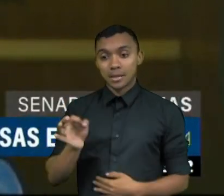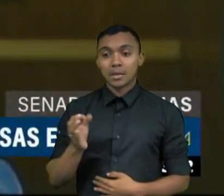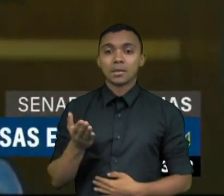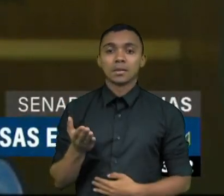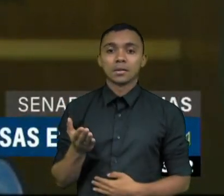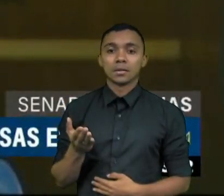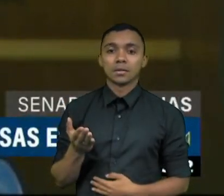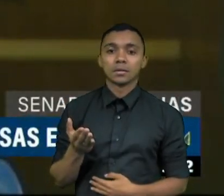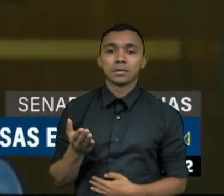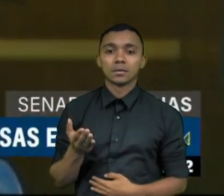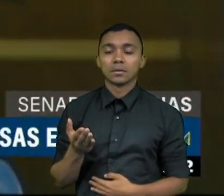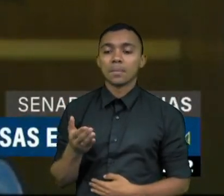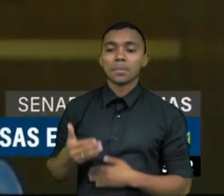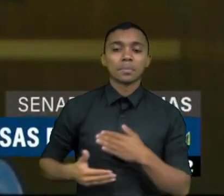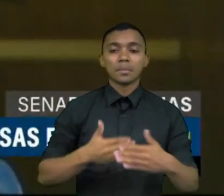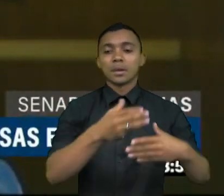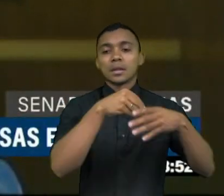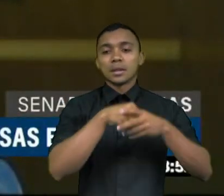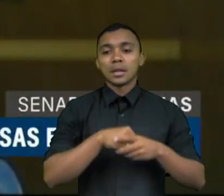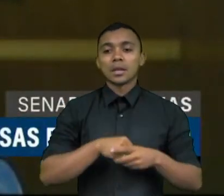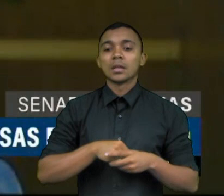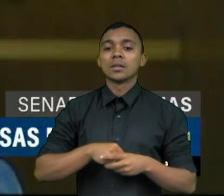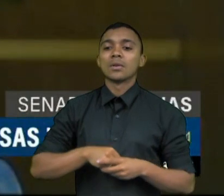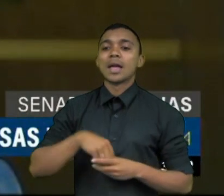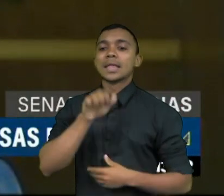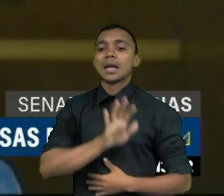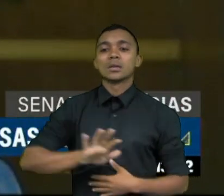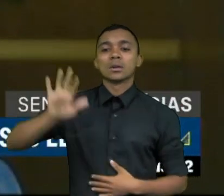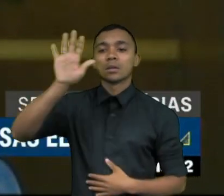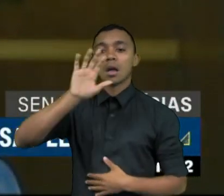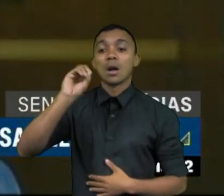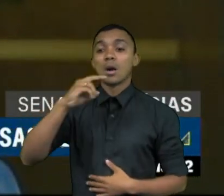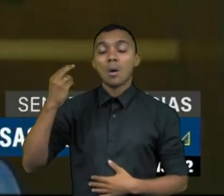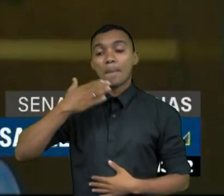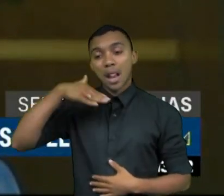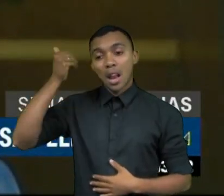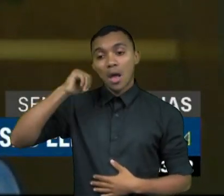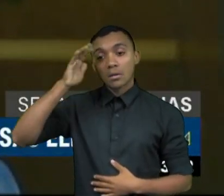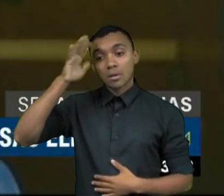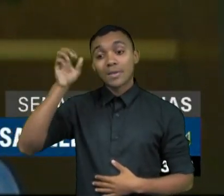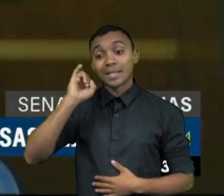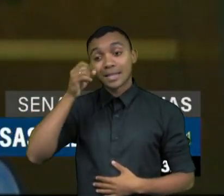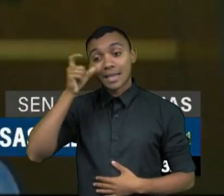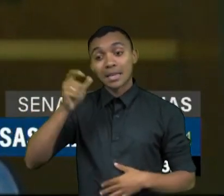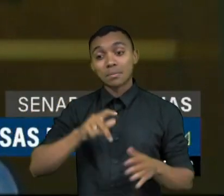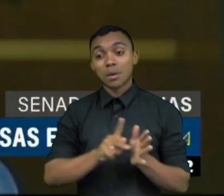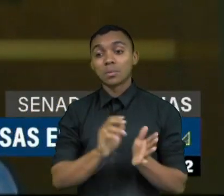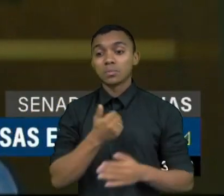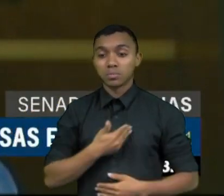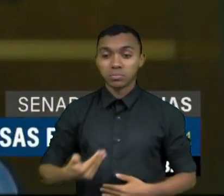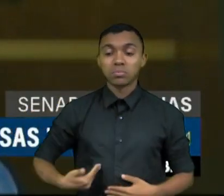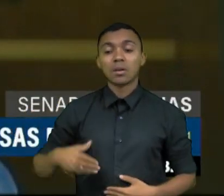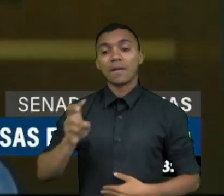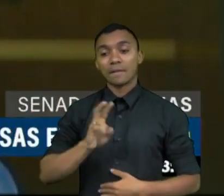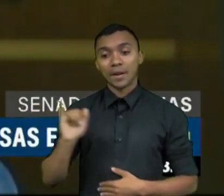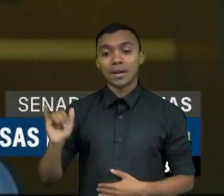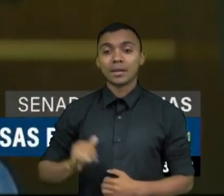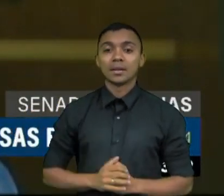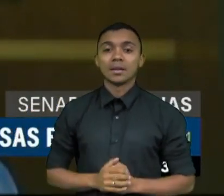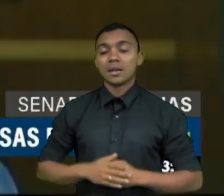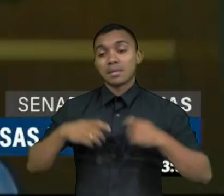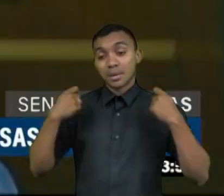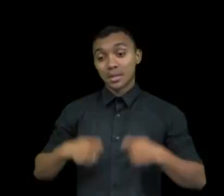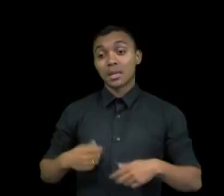amadurecido no Congresso Nacional e se ter a melhor solução para algo que é de interesse público, não há dúvida, mas que, repito, é preciso ter